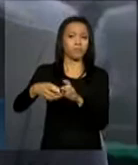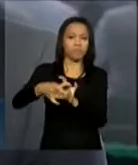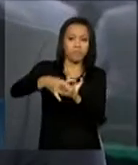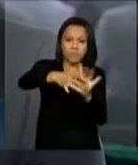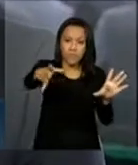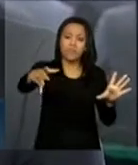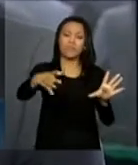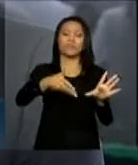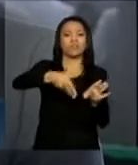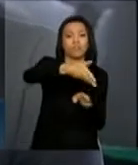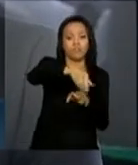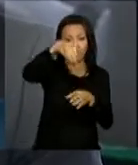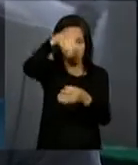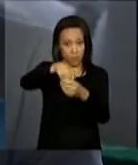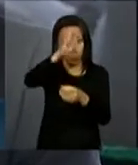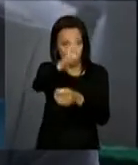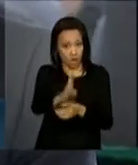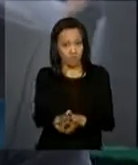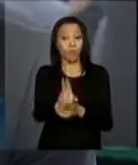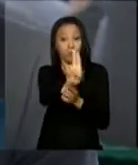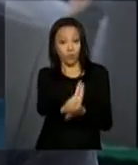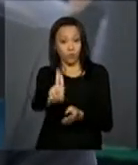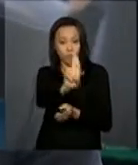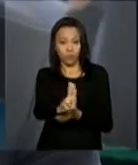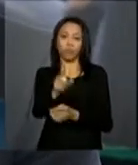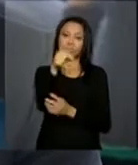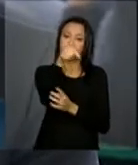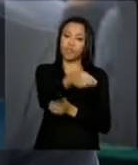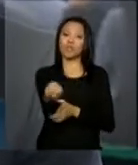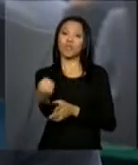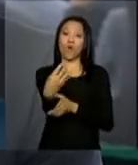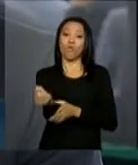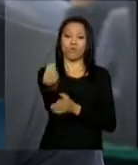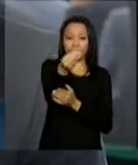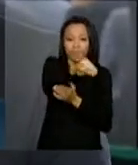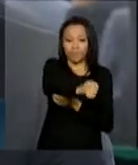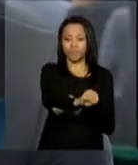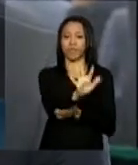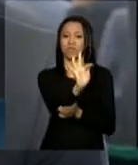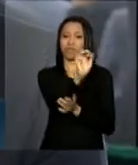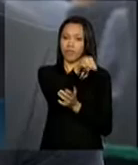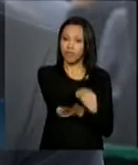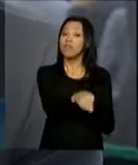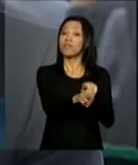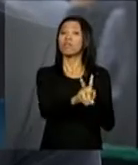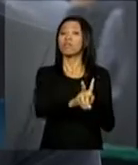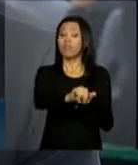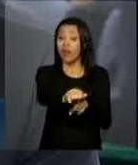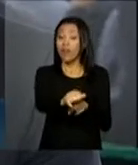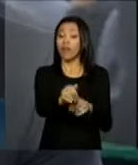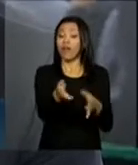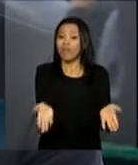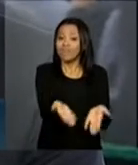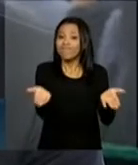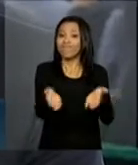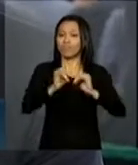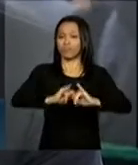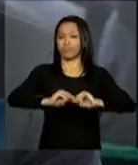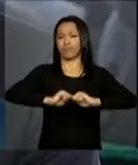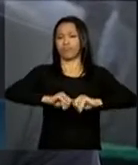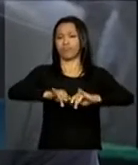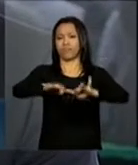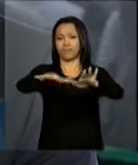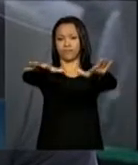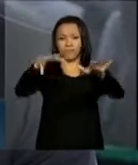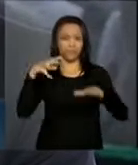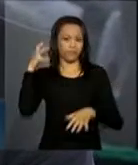da canalização no Brasil para a utilização nessa nova faixa de frequência que muito vai contribuir para evoluir a rádio difusão no Brasil.